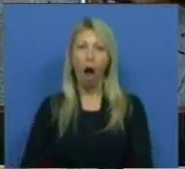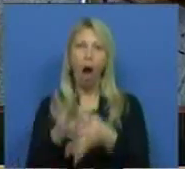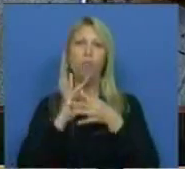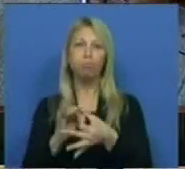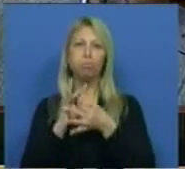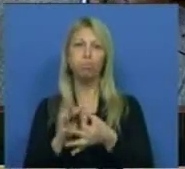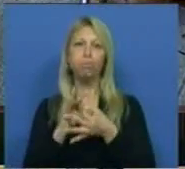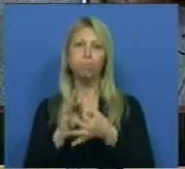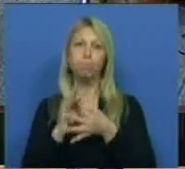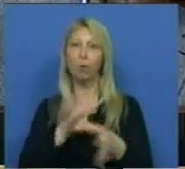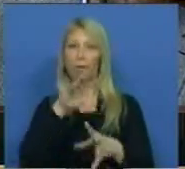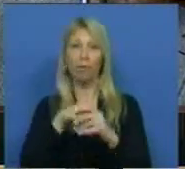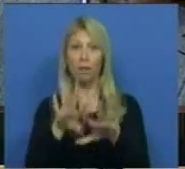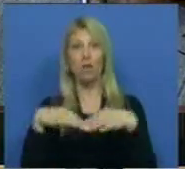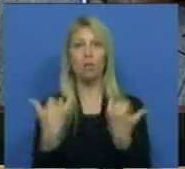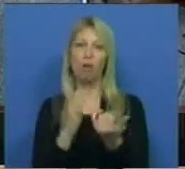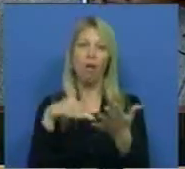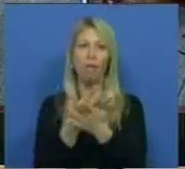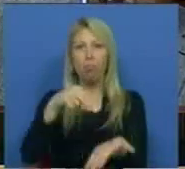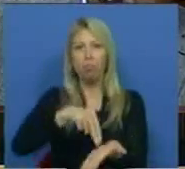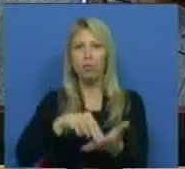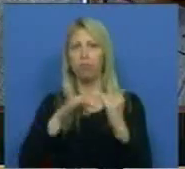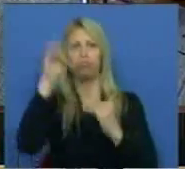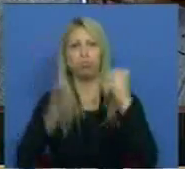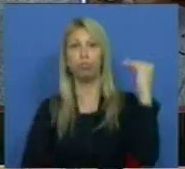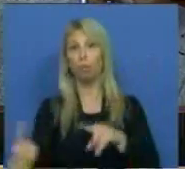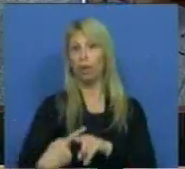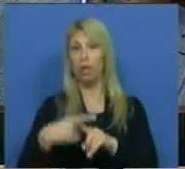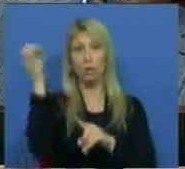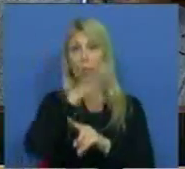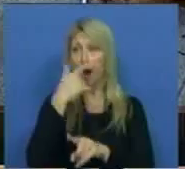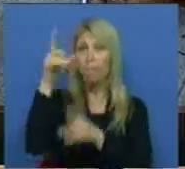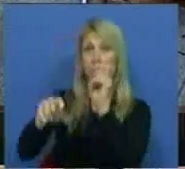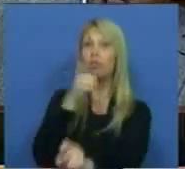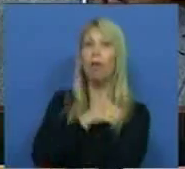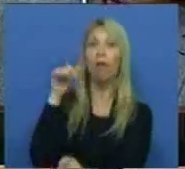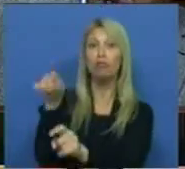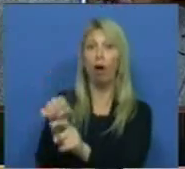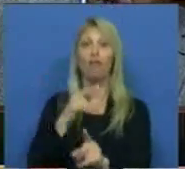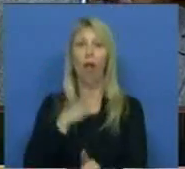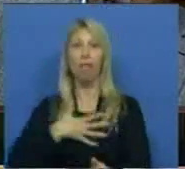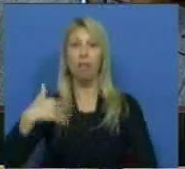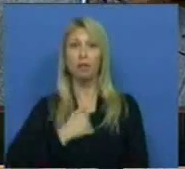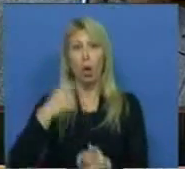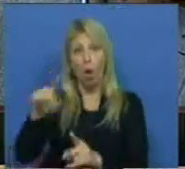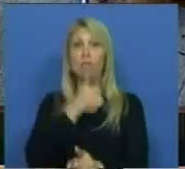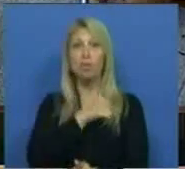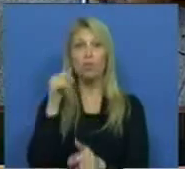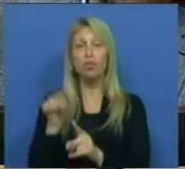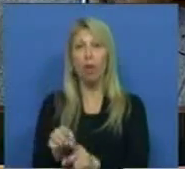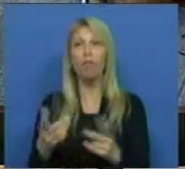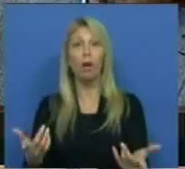para uma posição de crueldade e de desinteresse perante o sofrimento das pessoas transsexuais e